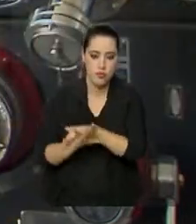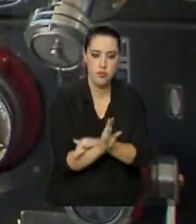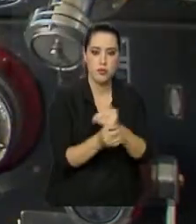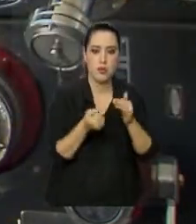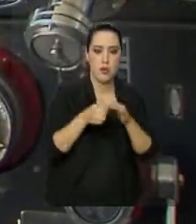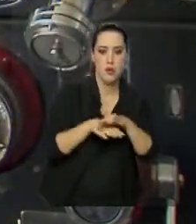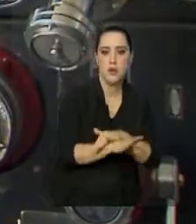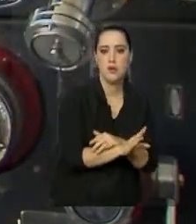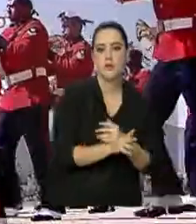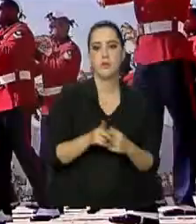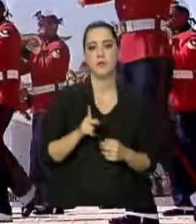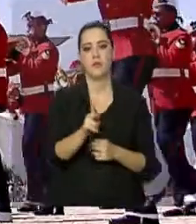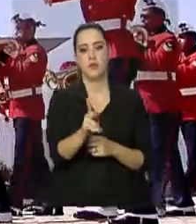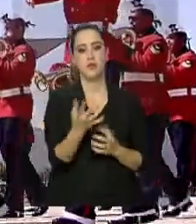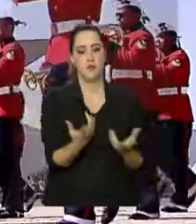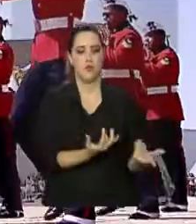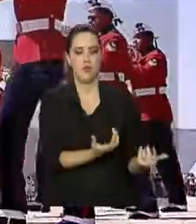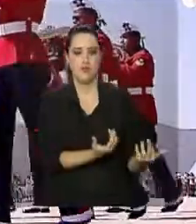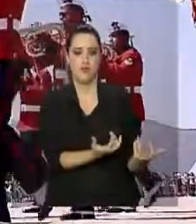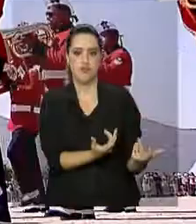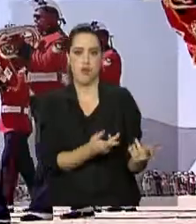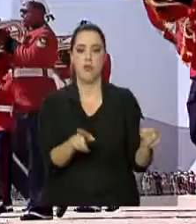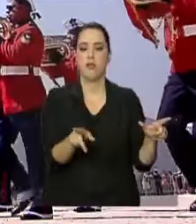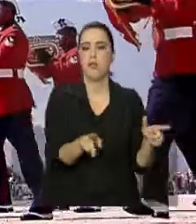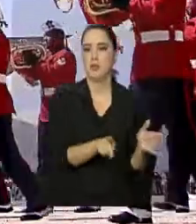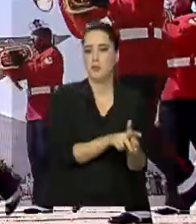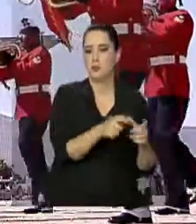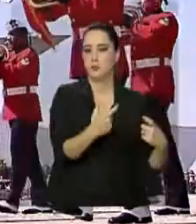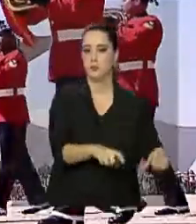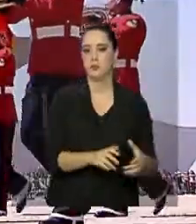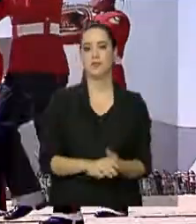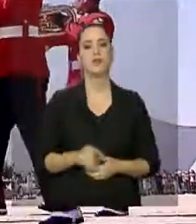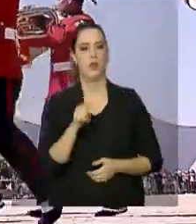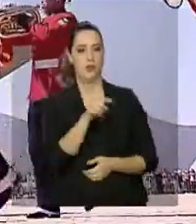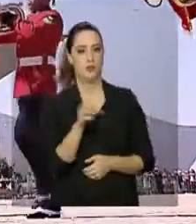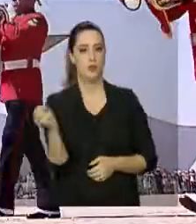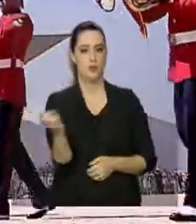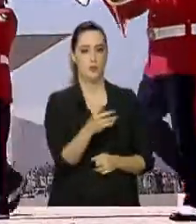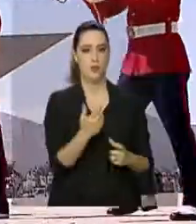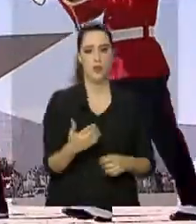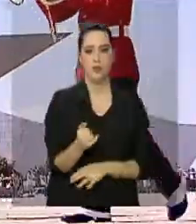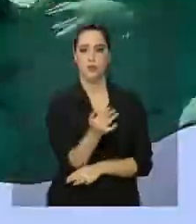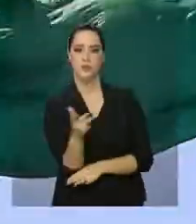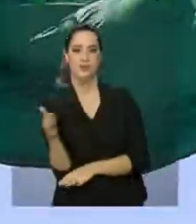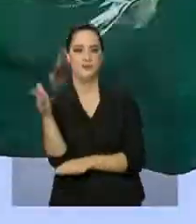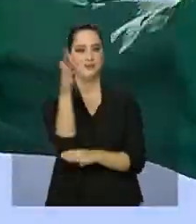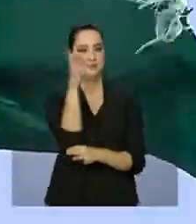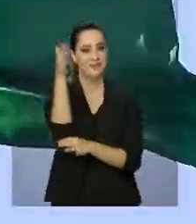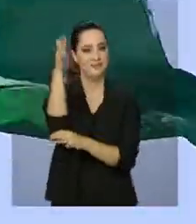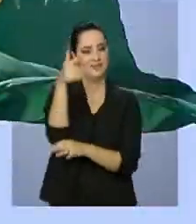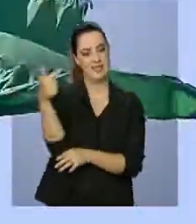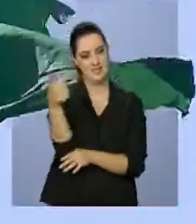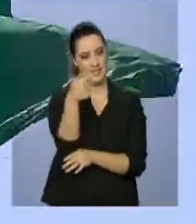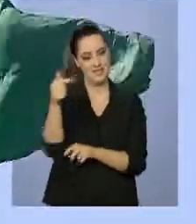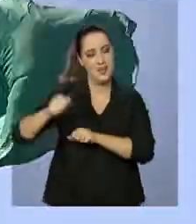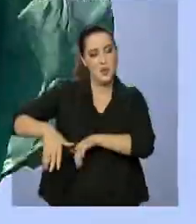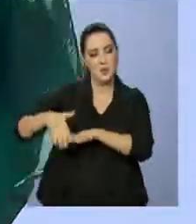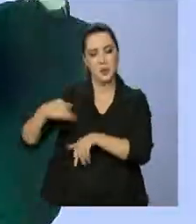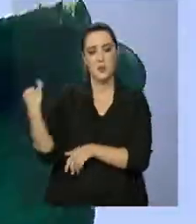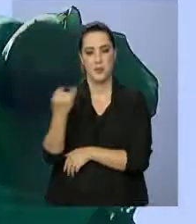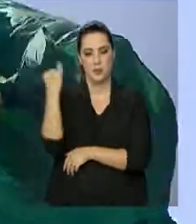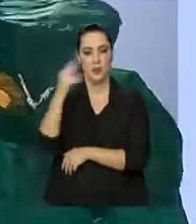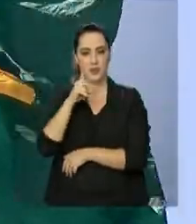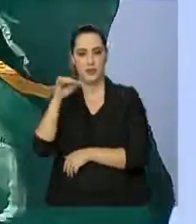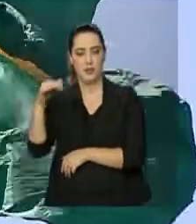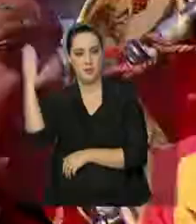queimamos aqui mesmo na unidade. E assim chegamos com uma nova bandeira a mais um 7 de setembro, data fundamental